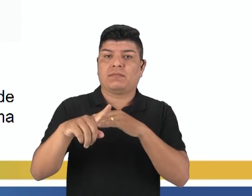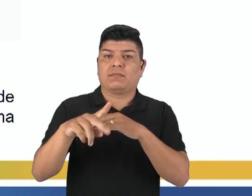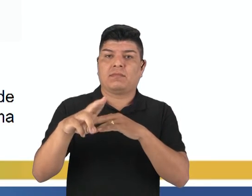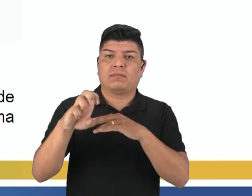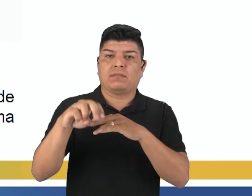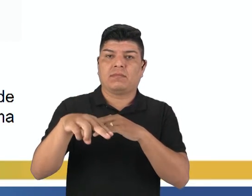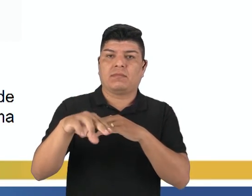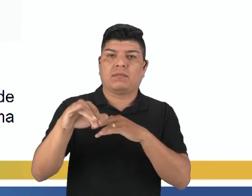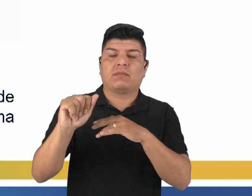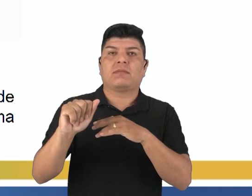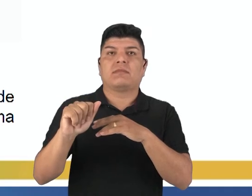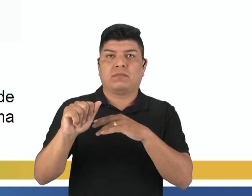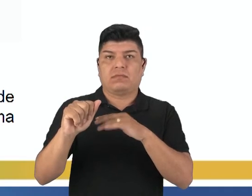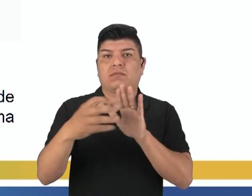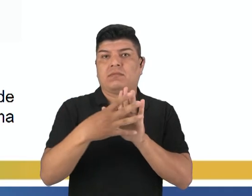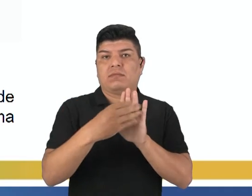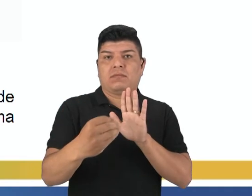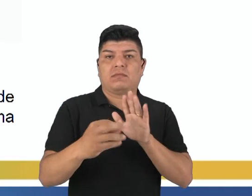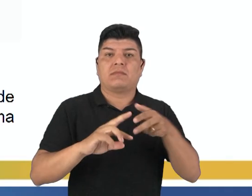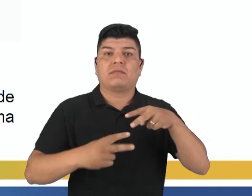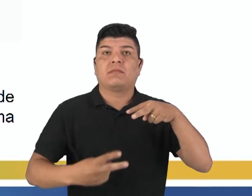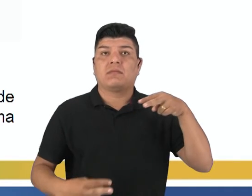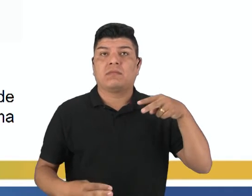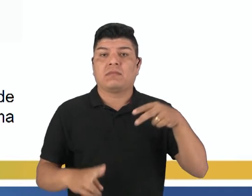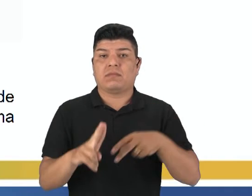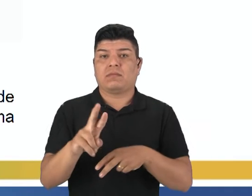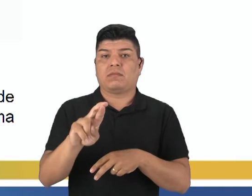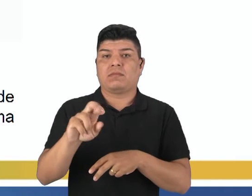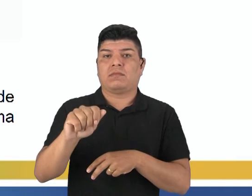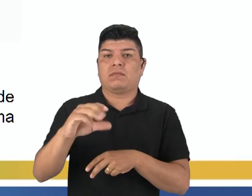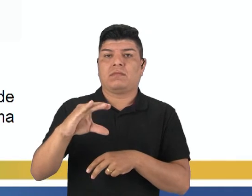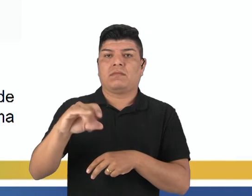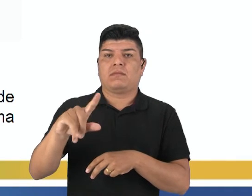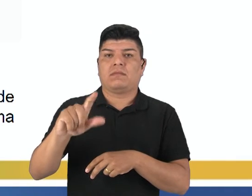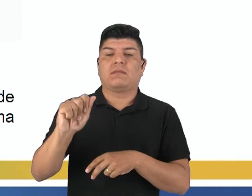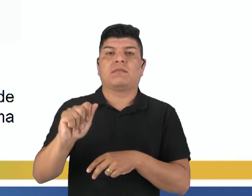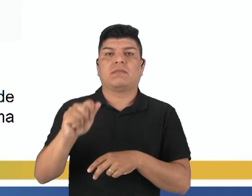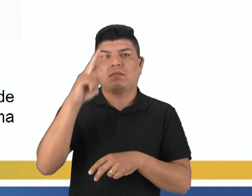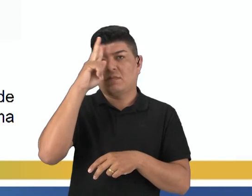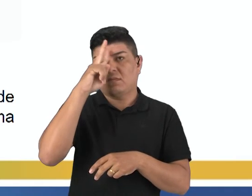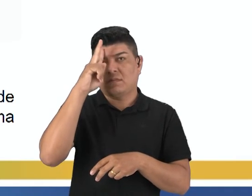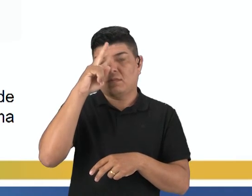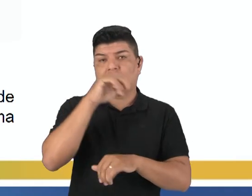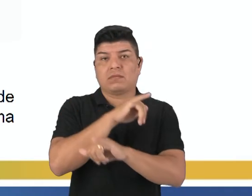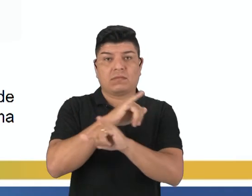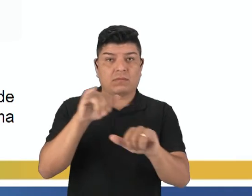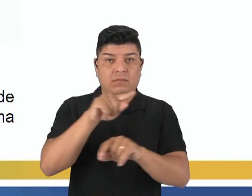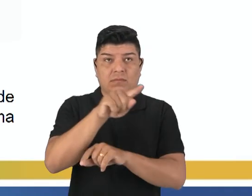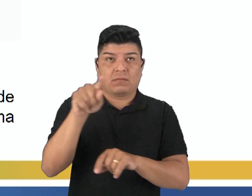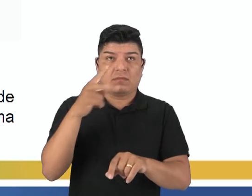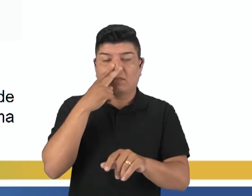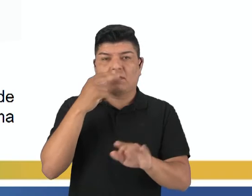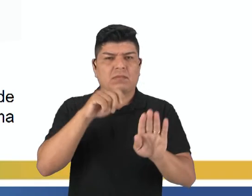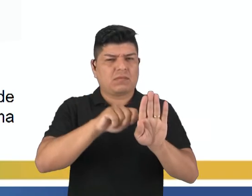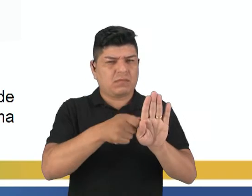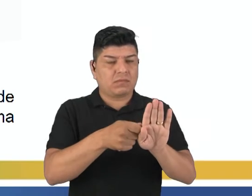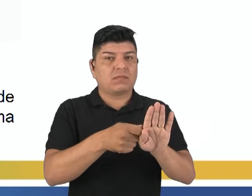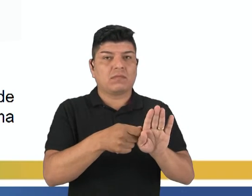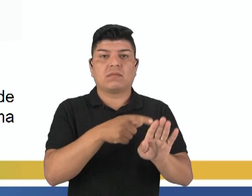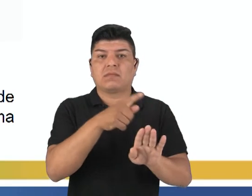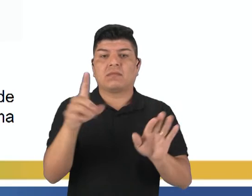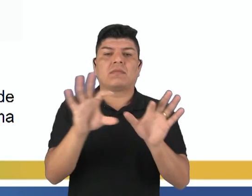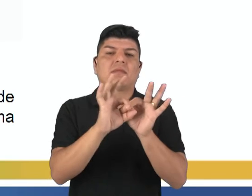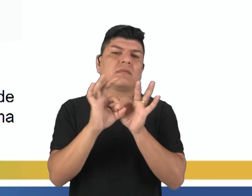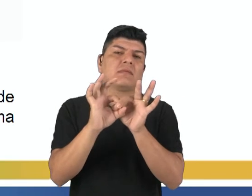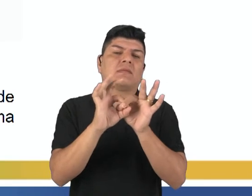fita molde de DNA é a uracila. Então, lembra que eu falei para vocês que parece uma chave? Quem